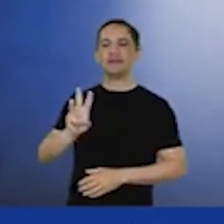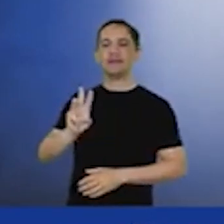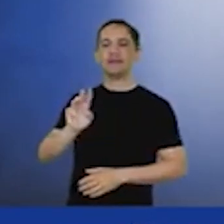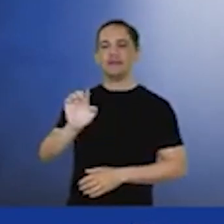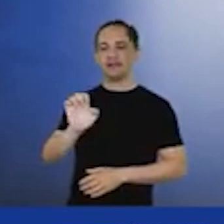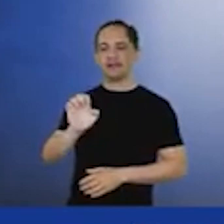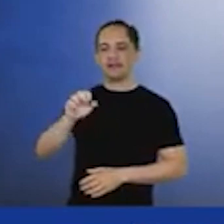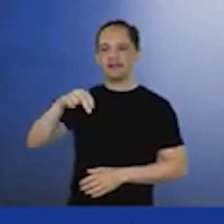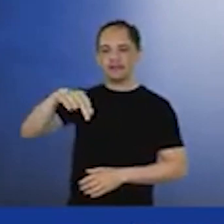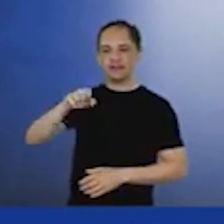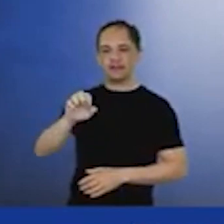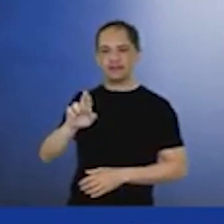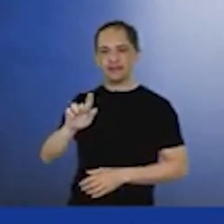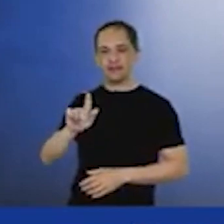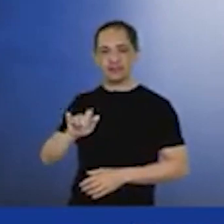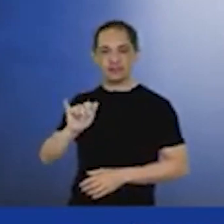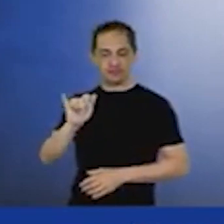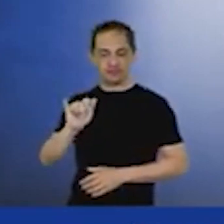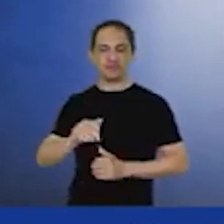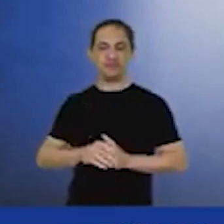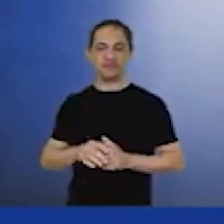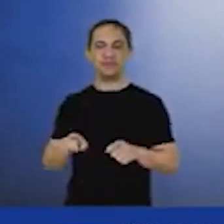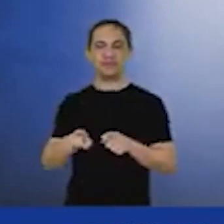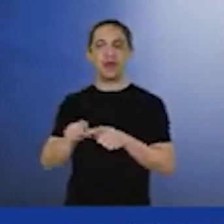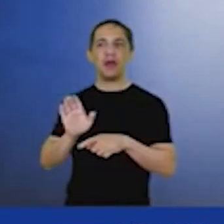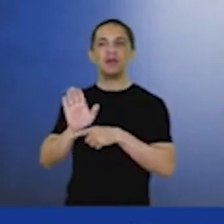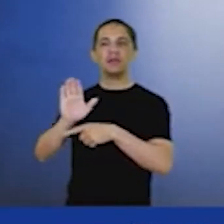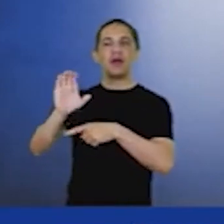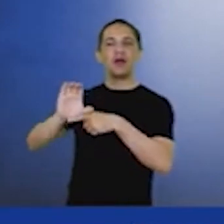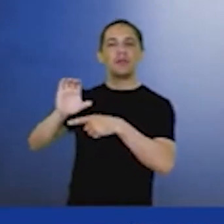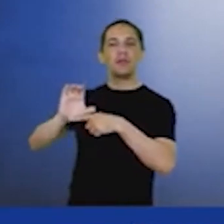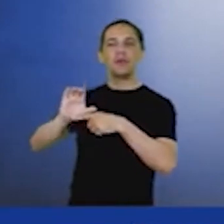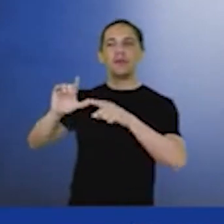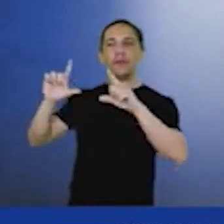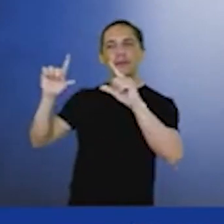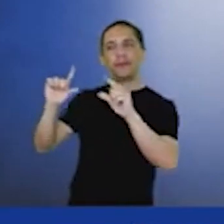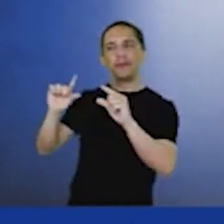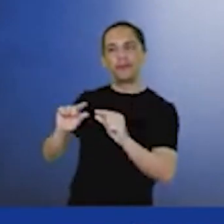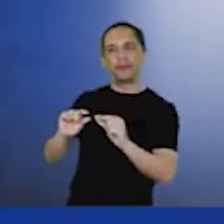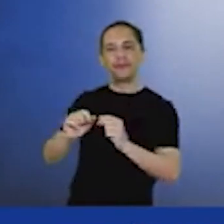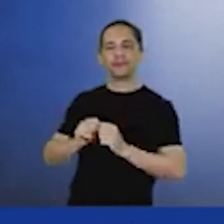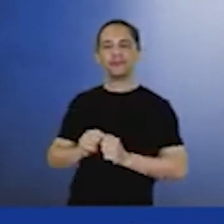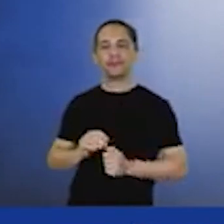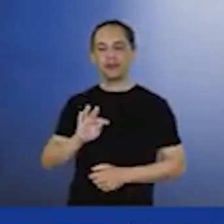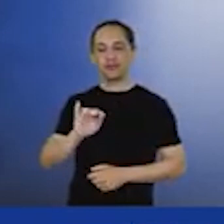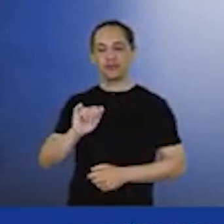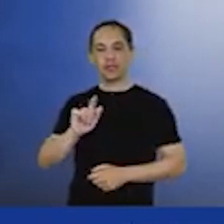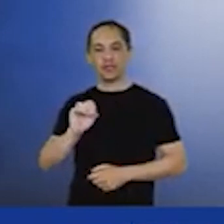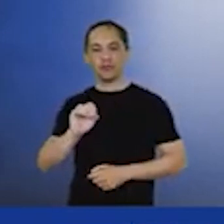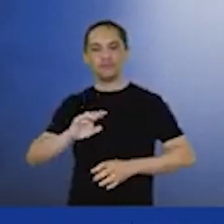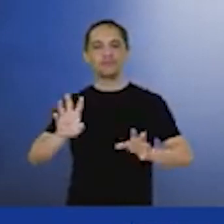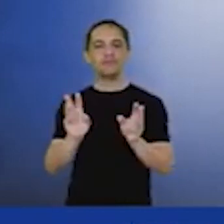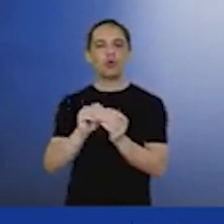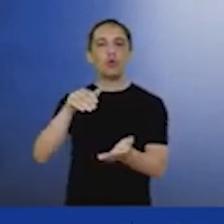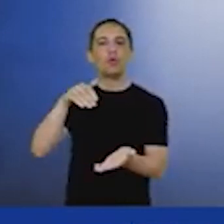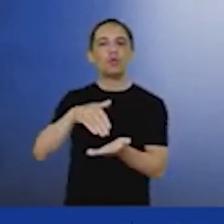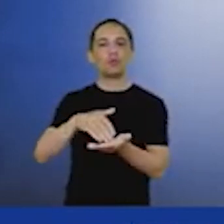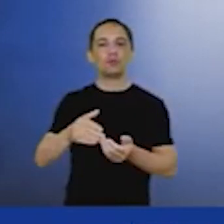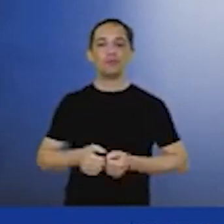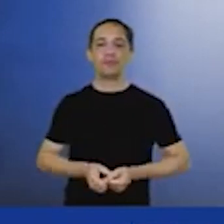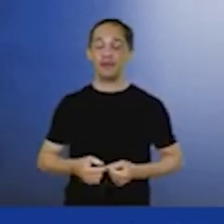ajudando cada vez mais na descarbonização Thiago por favor suas palavras finais Eu quero agradecer